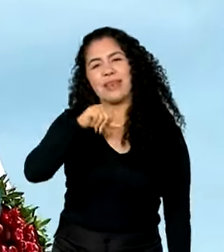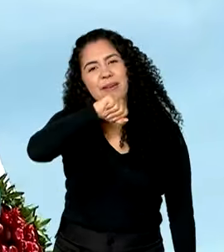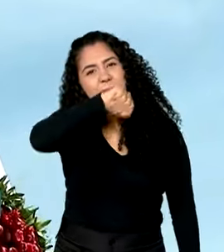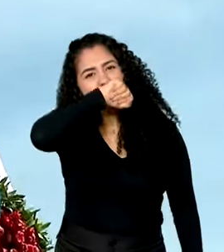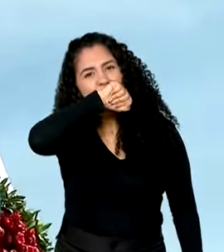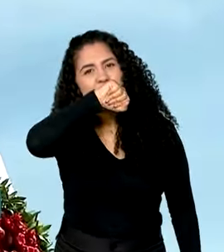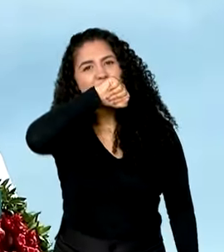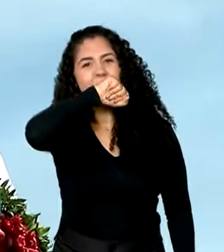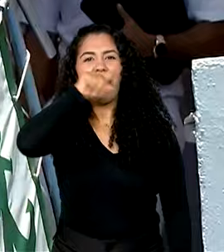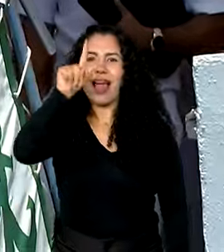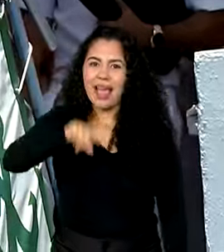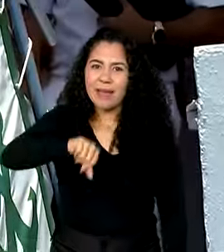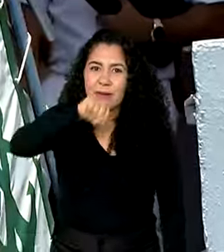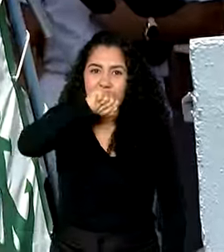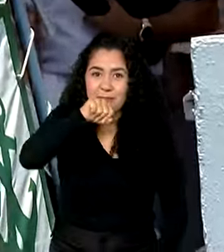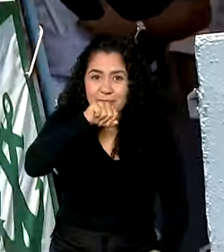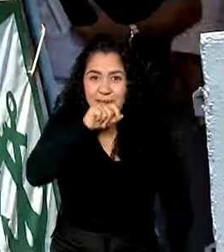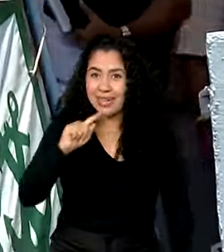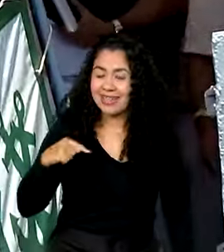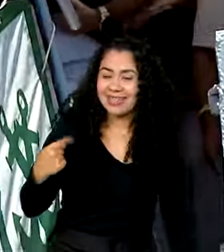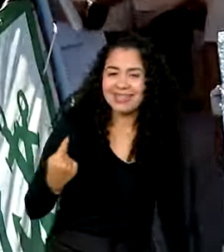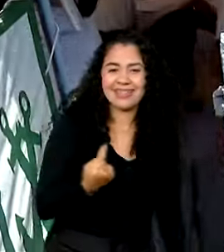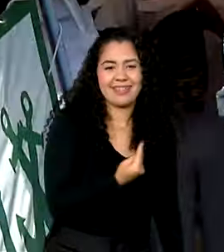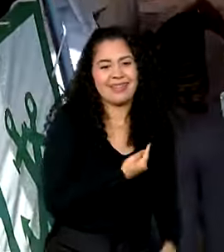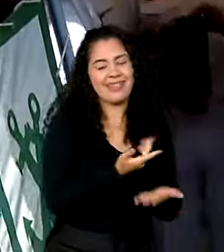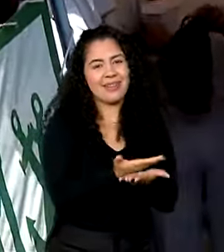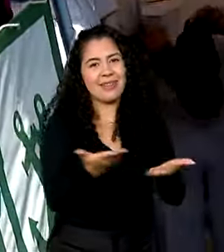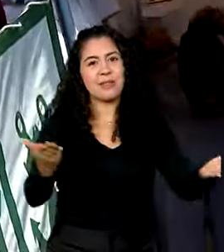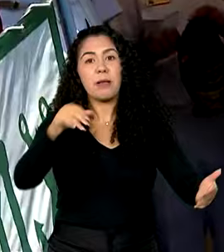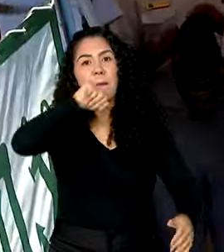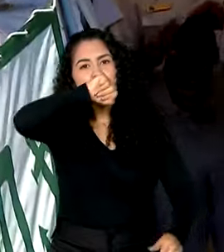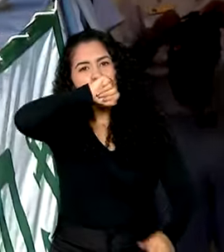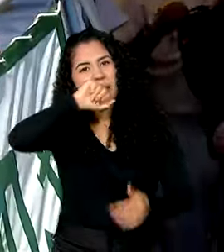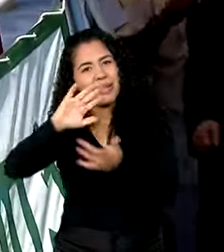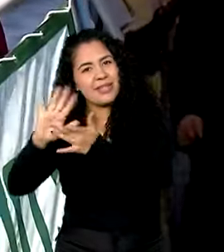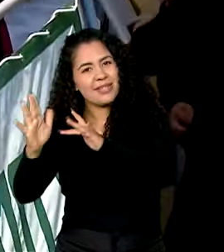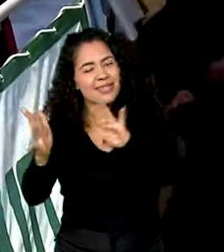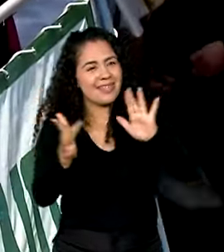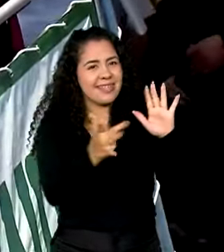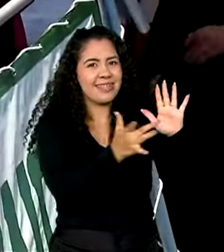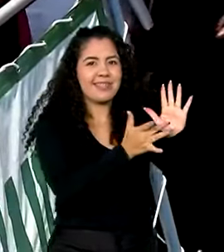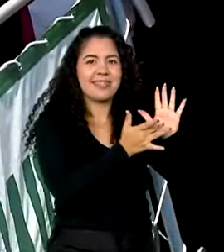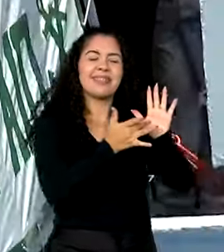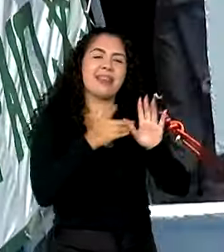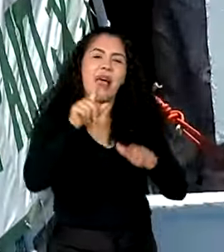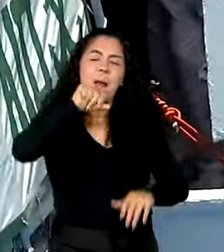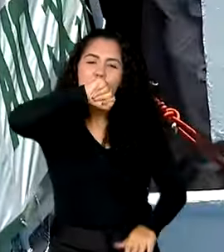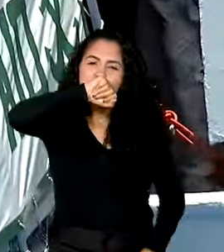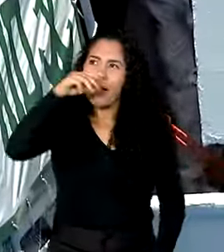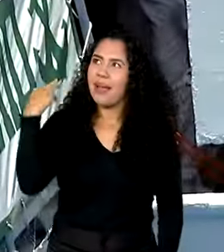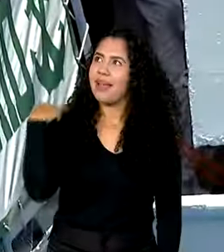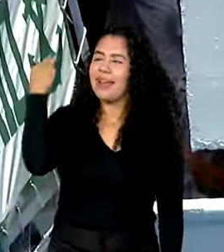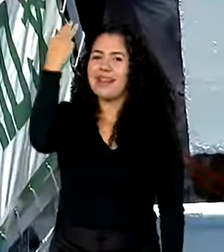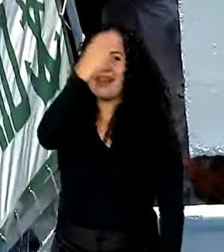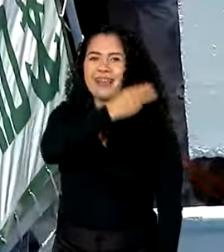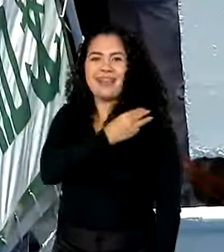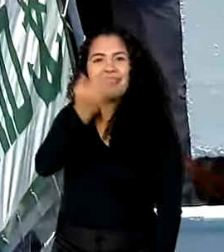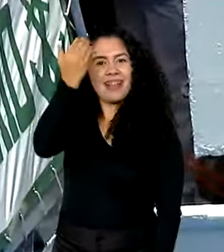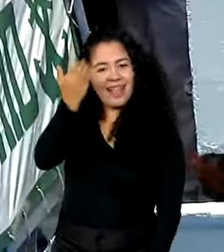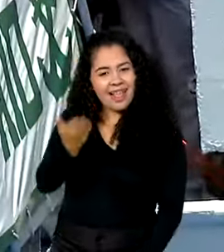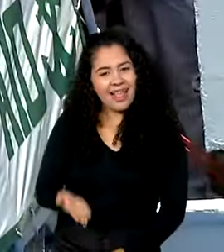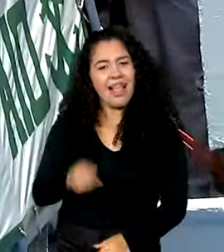nossa mãe, nossa mãe, mãe de Jesus, mãe amorosa, tu és